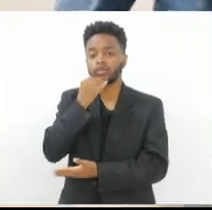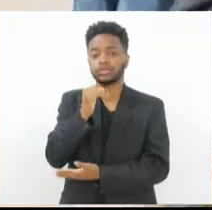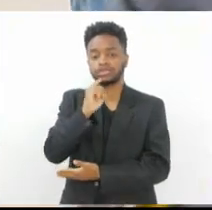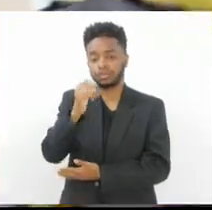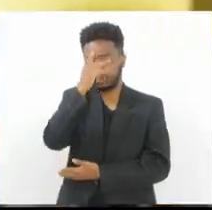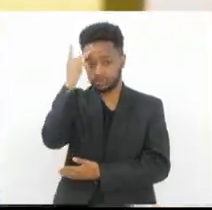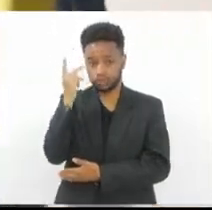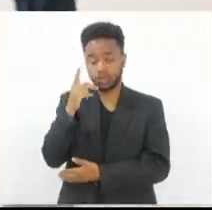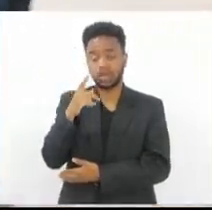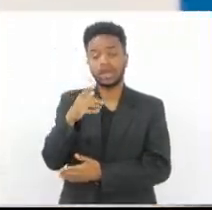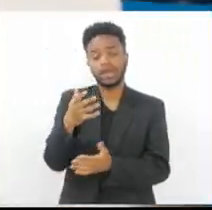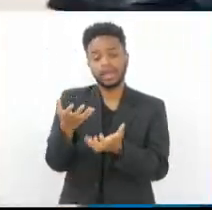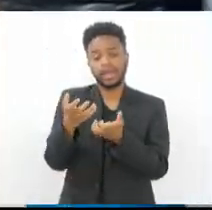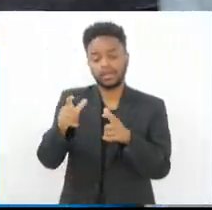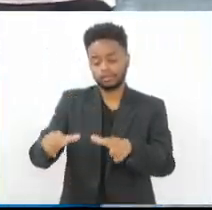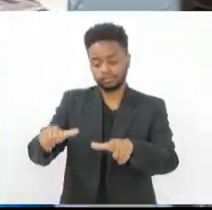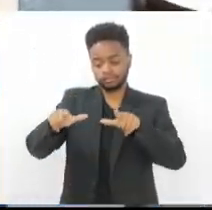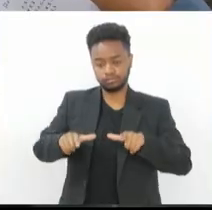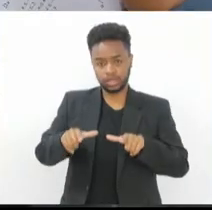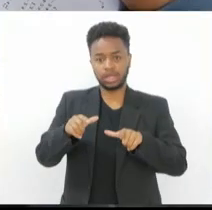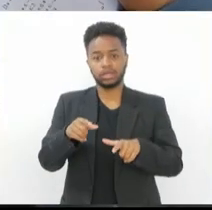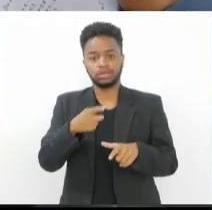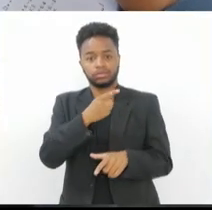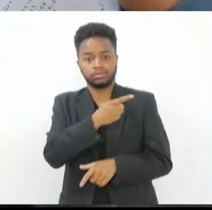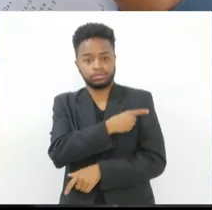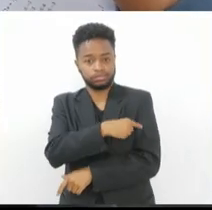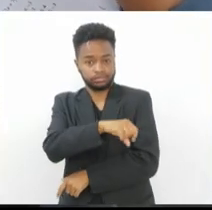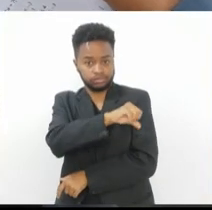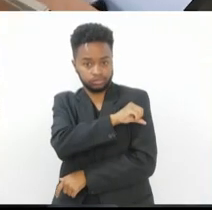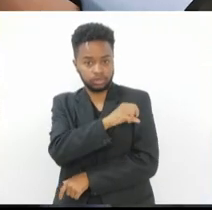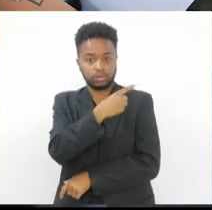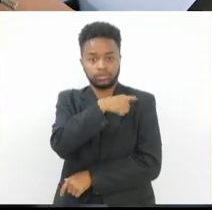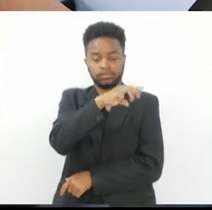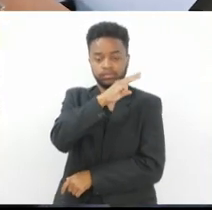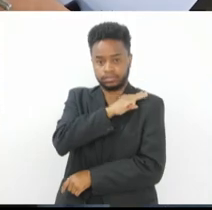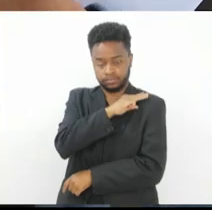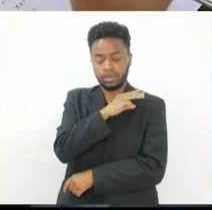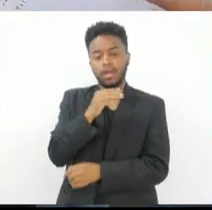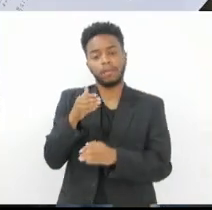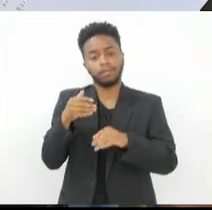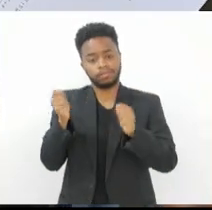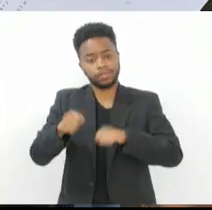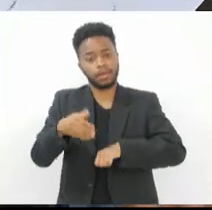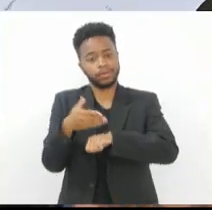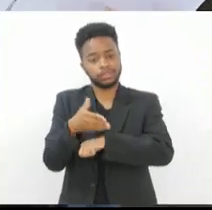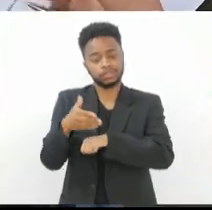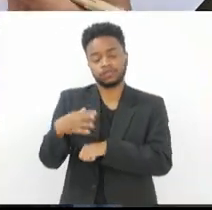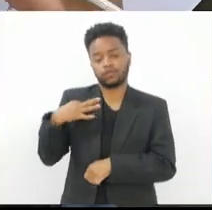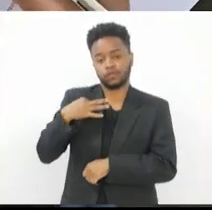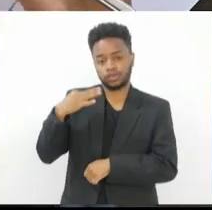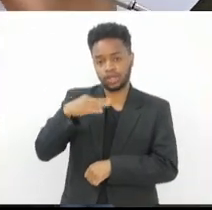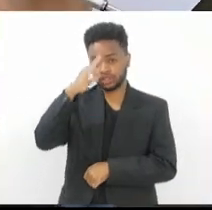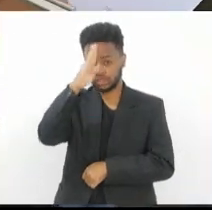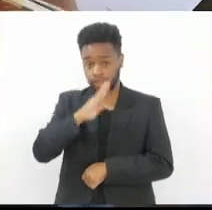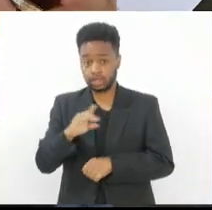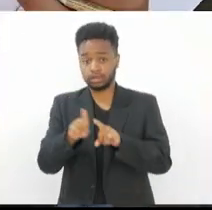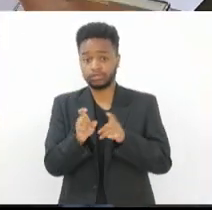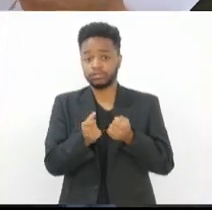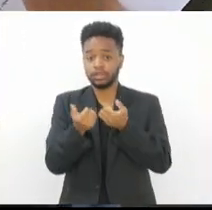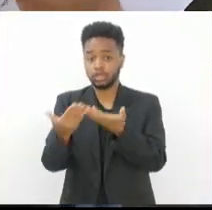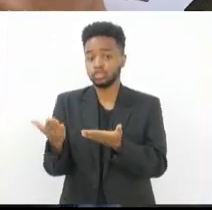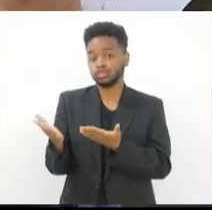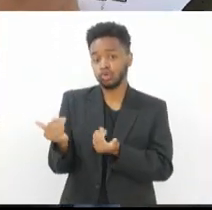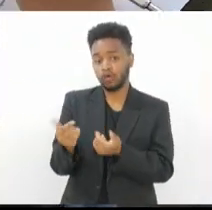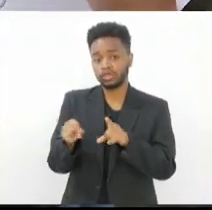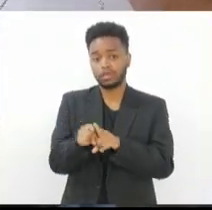certificação do ensino fundamental e médio. A participação é voluntária, gratuita e destinada a jovens e adultos que não